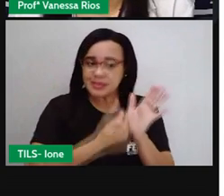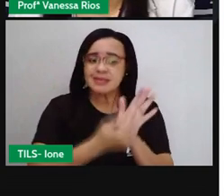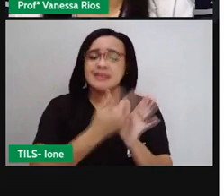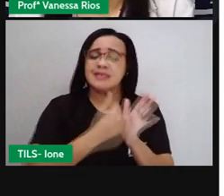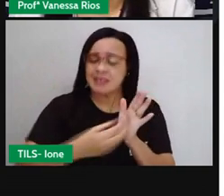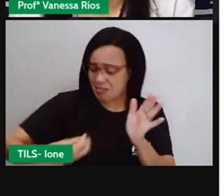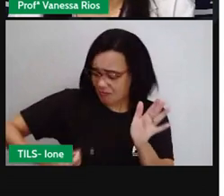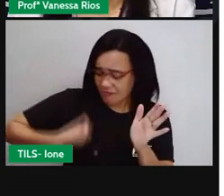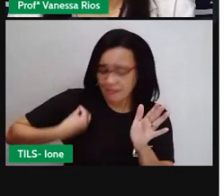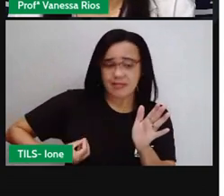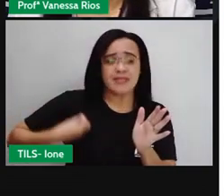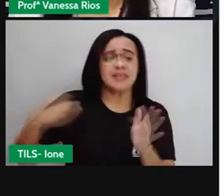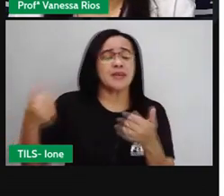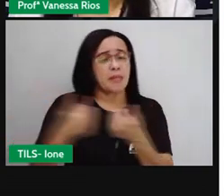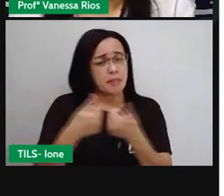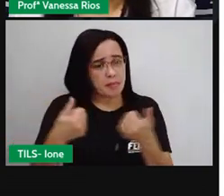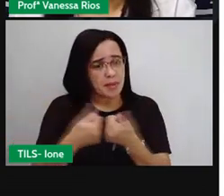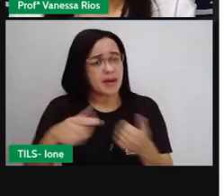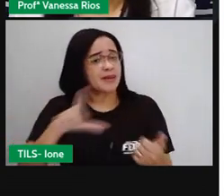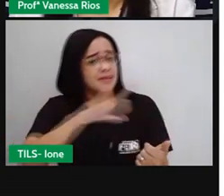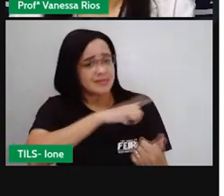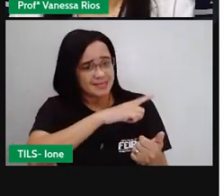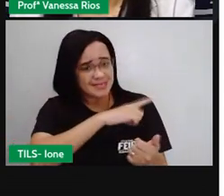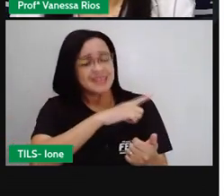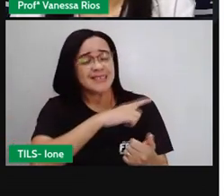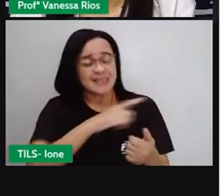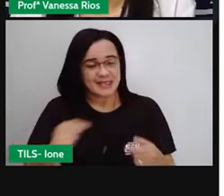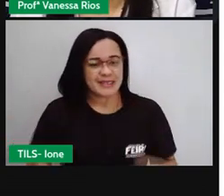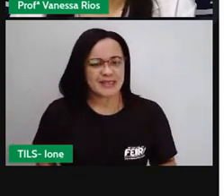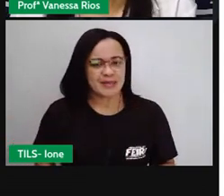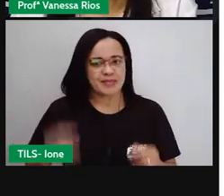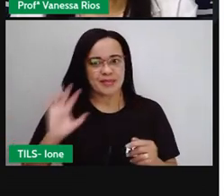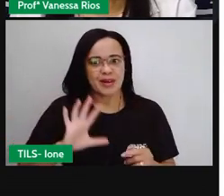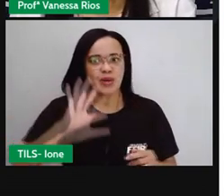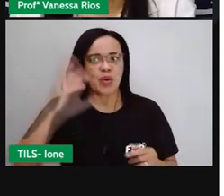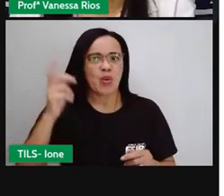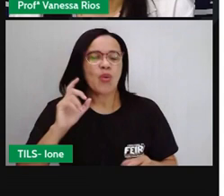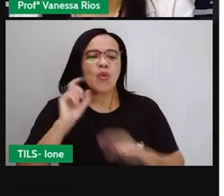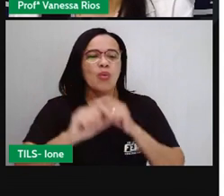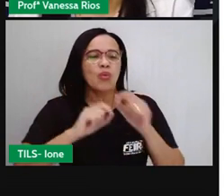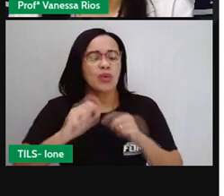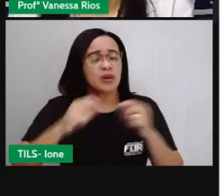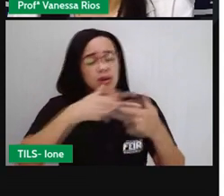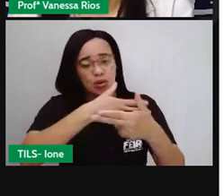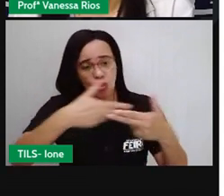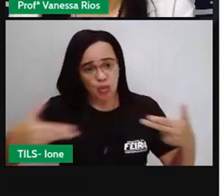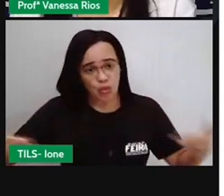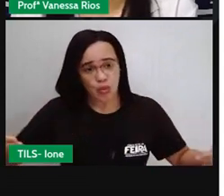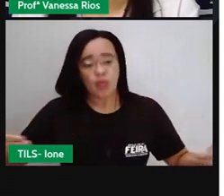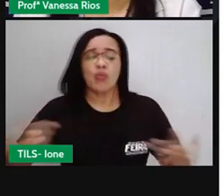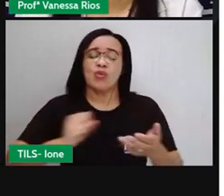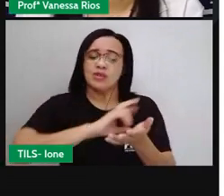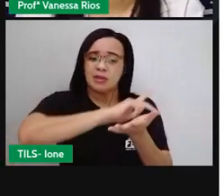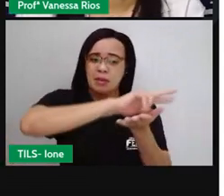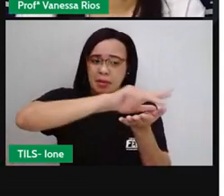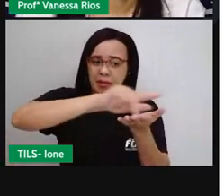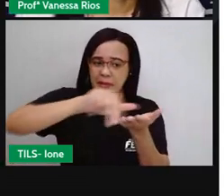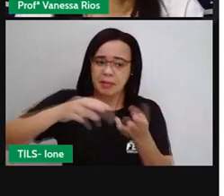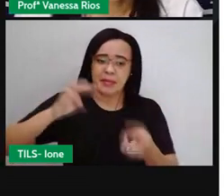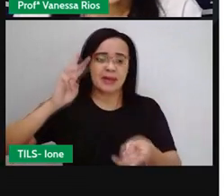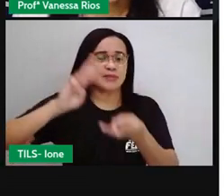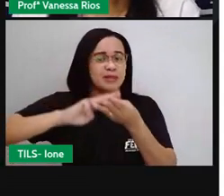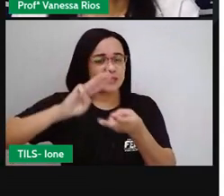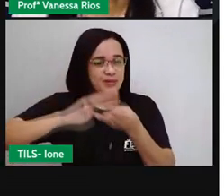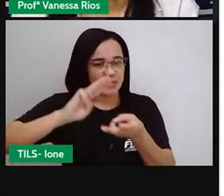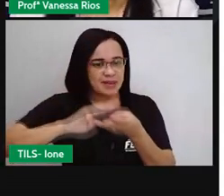do que você pensa. E aí, assim acontece com muitos outros assuntos de matemática. A gente acha que estão lá presos